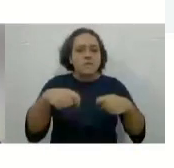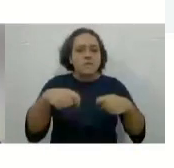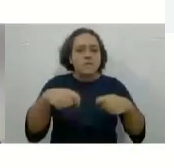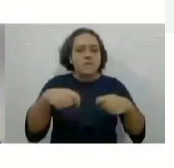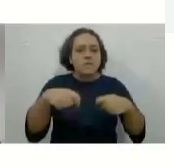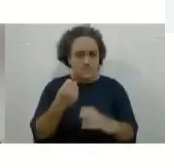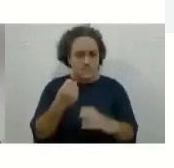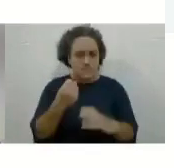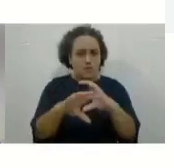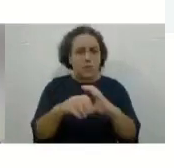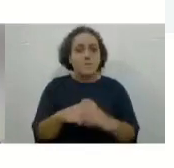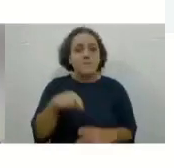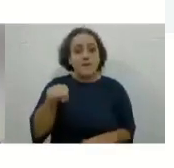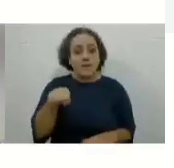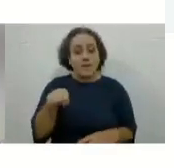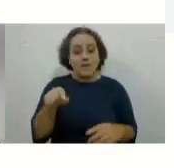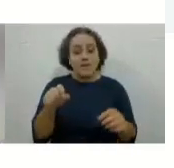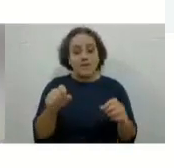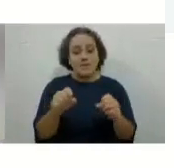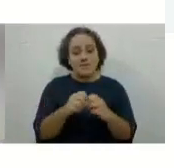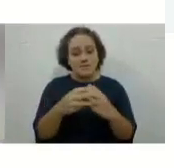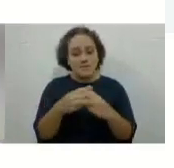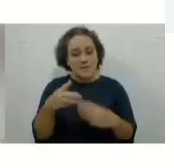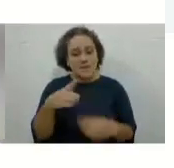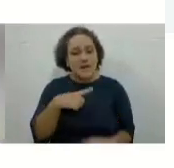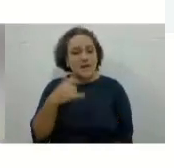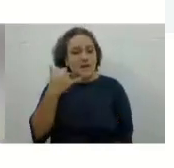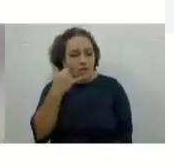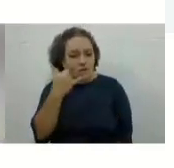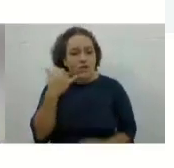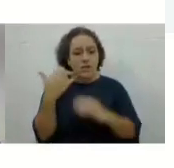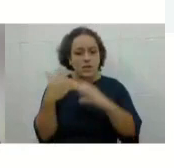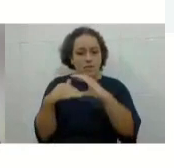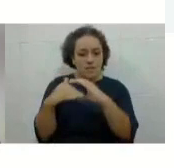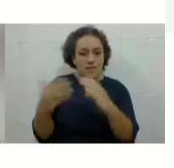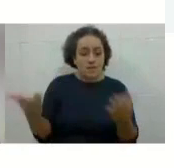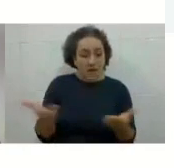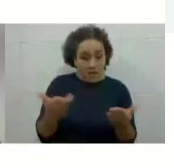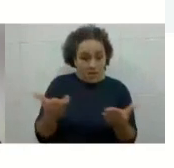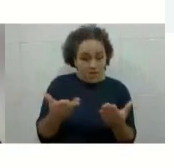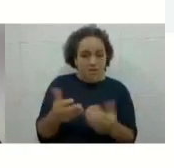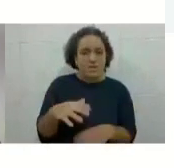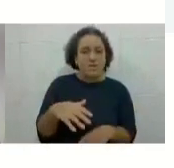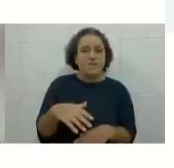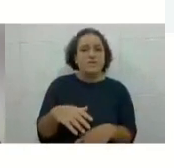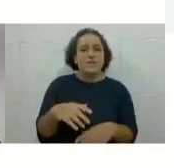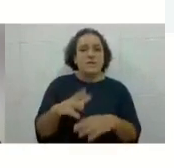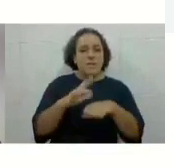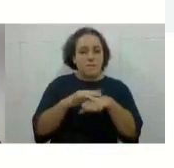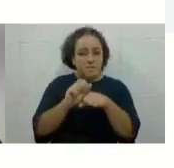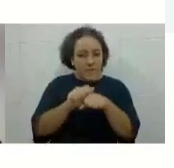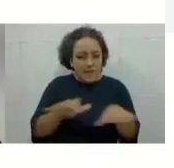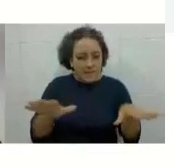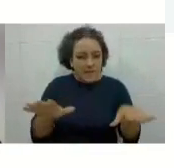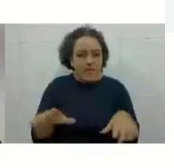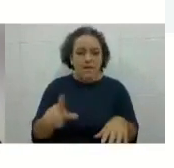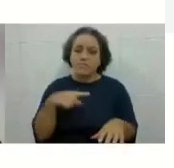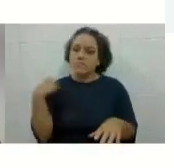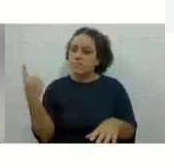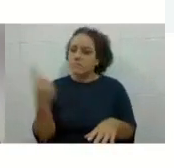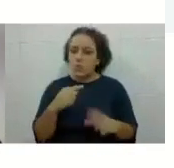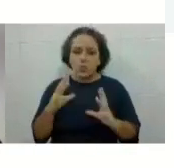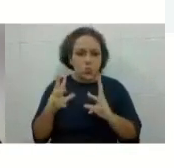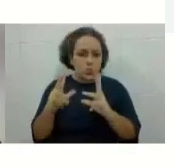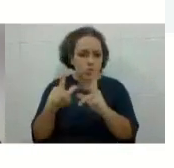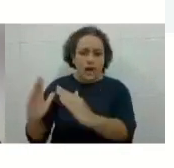agora na pandemia a gente está trabalhando de home office, pelo menos até agora, então se comuniquem por e-mail